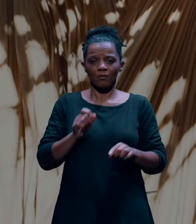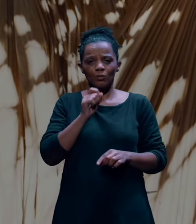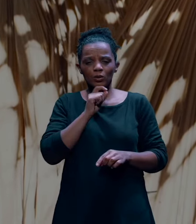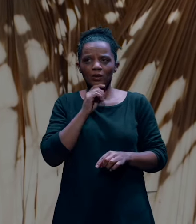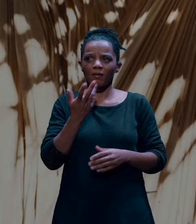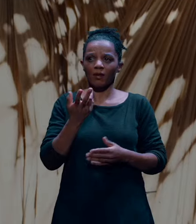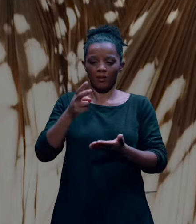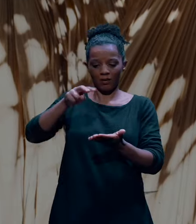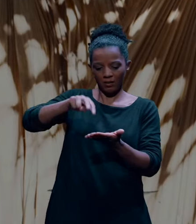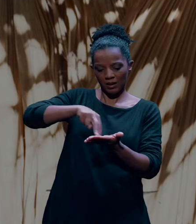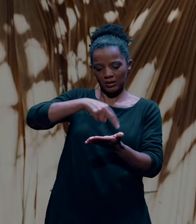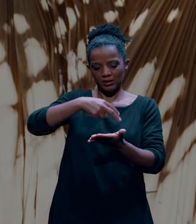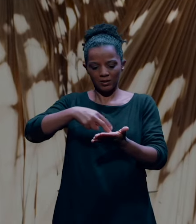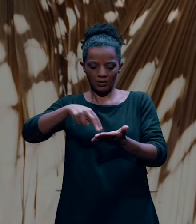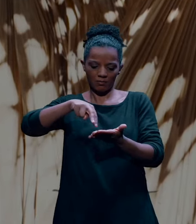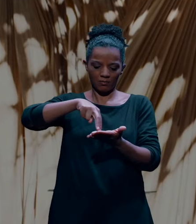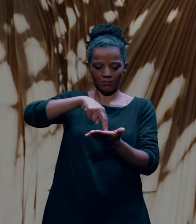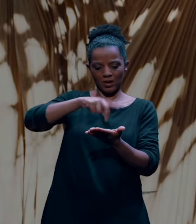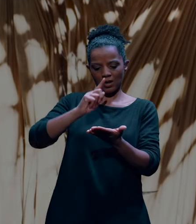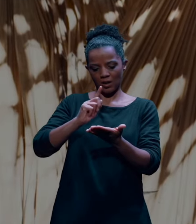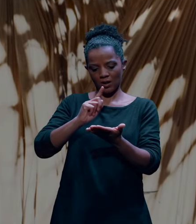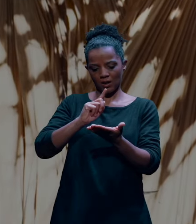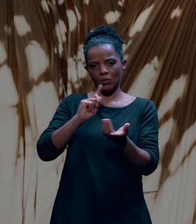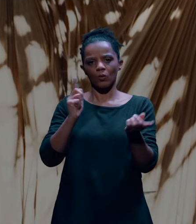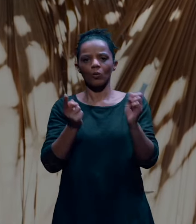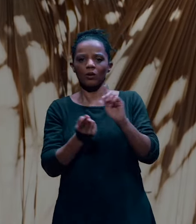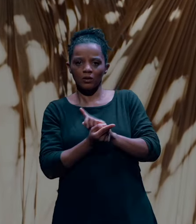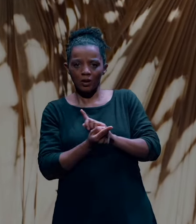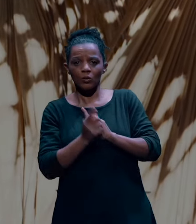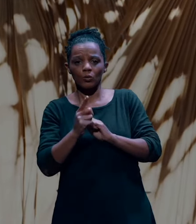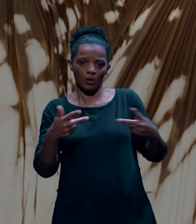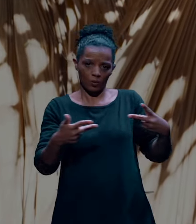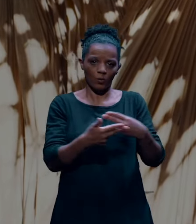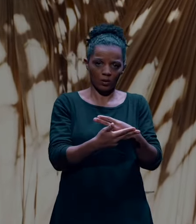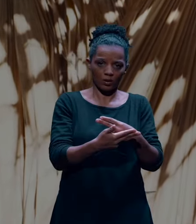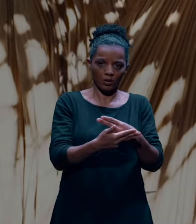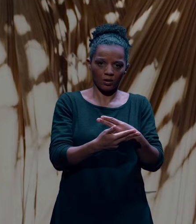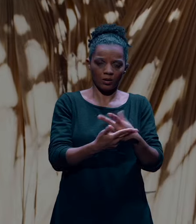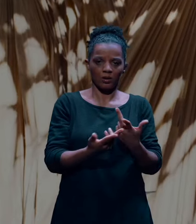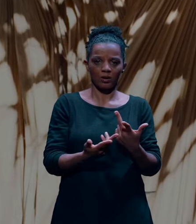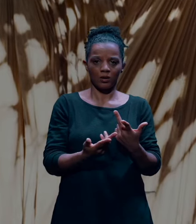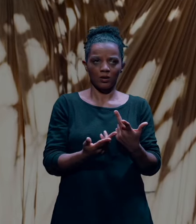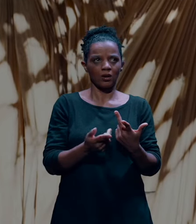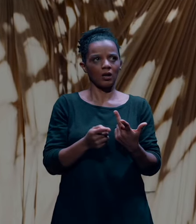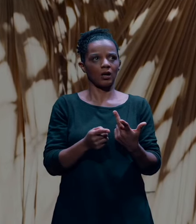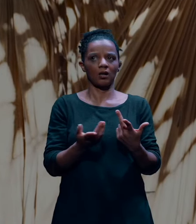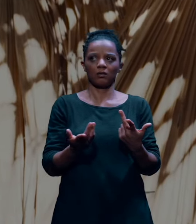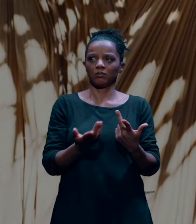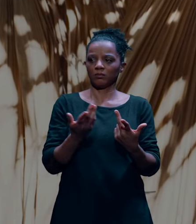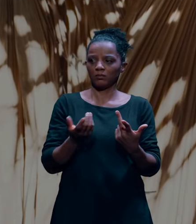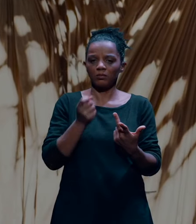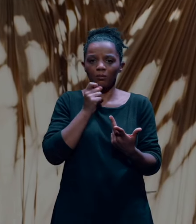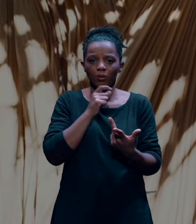talvez a dança seja exatamente o contrário de um corte. Ela